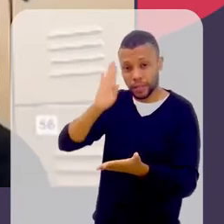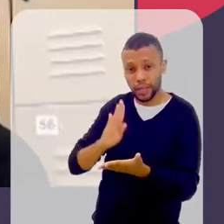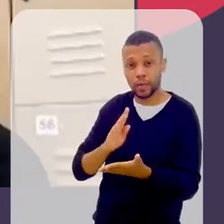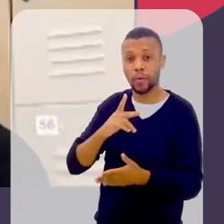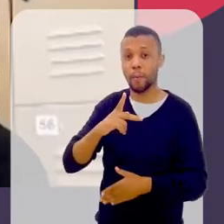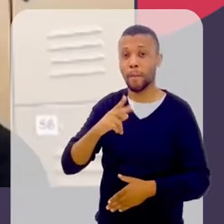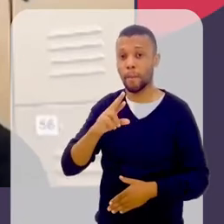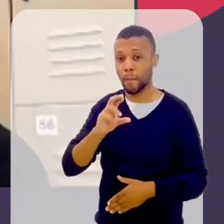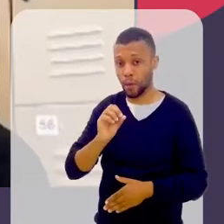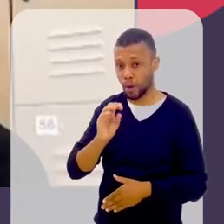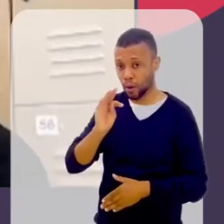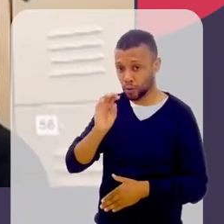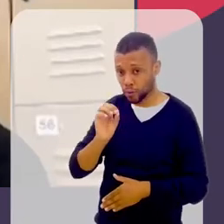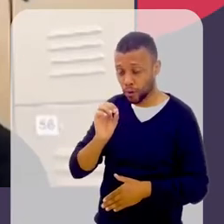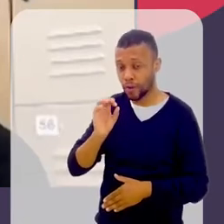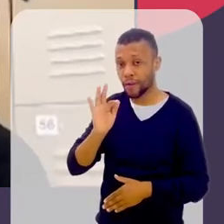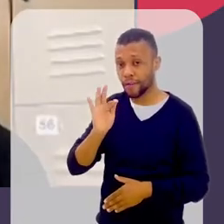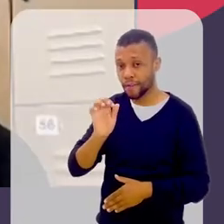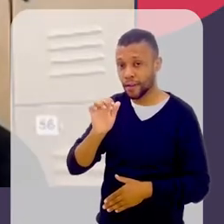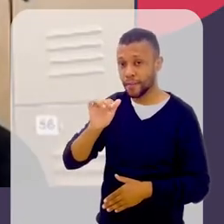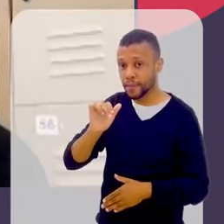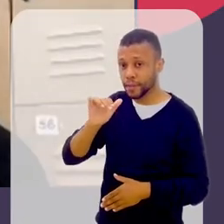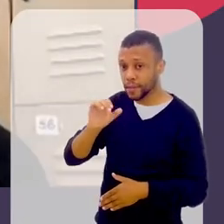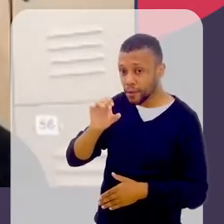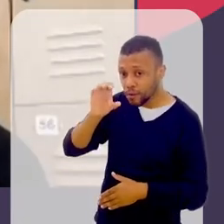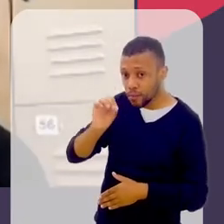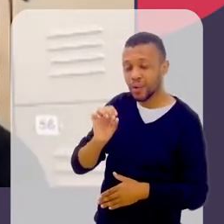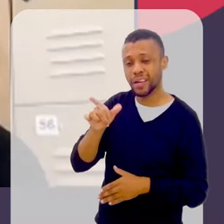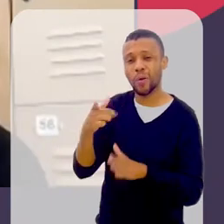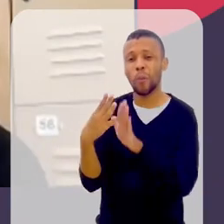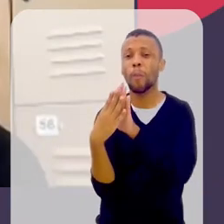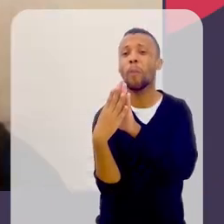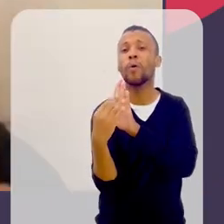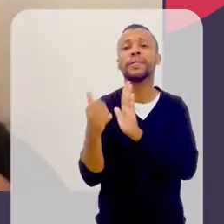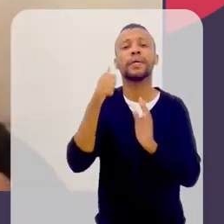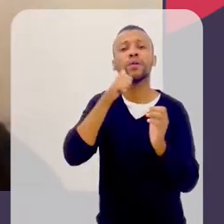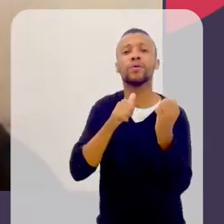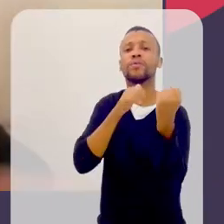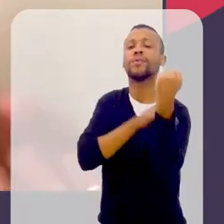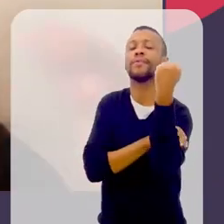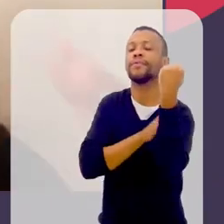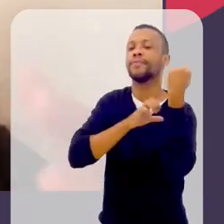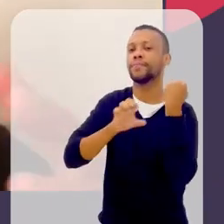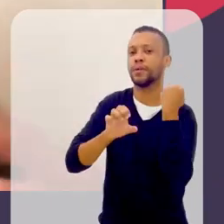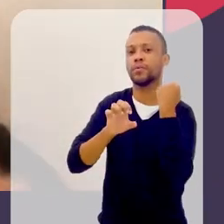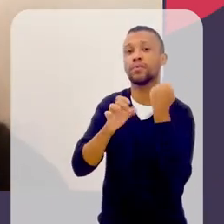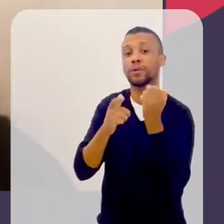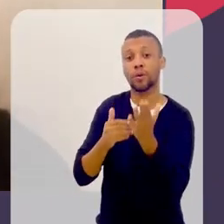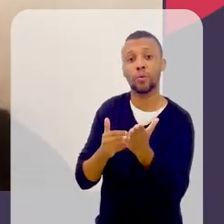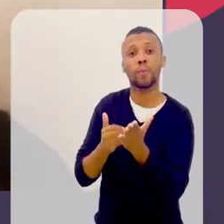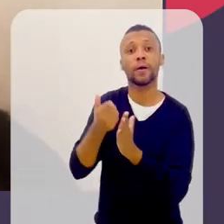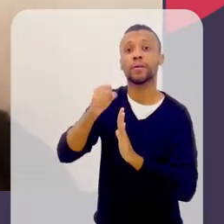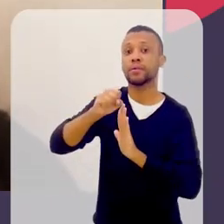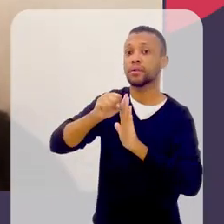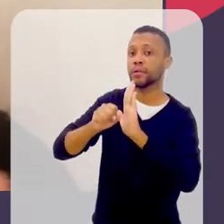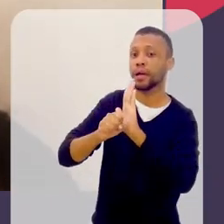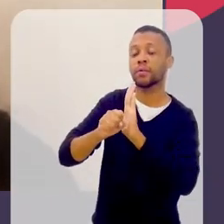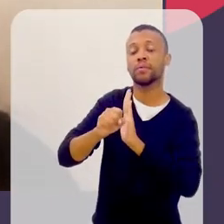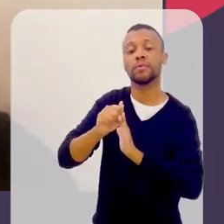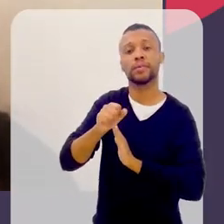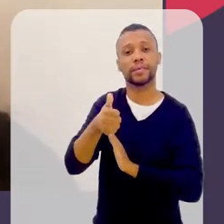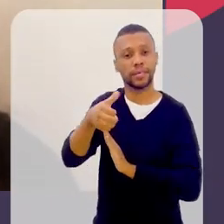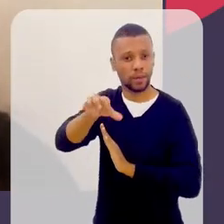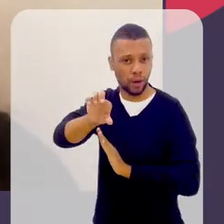-feminismo, né? Ou seja, do começo do século XIX, esse é o momento histórico que a gente